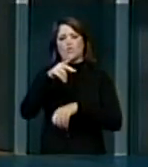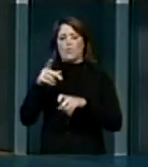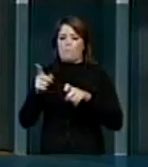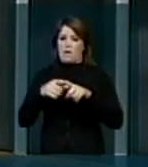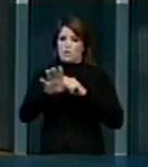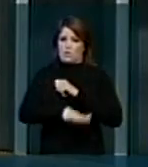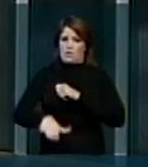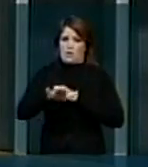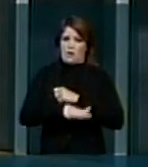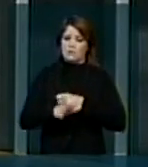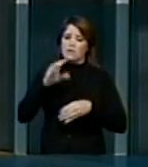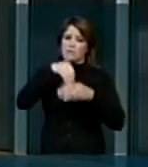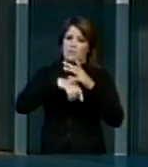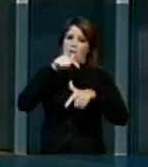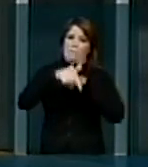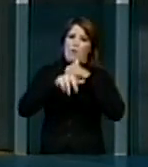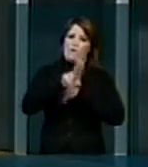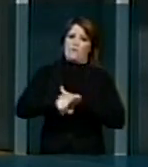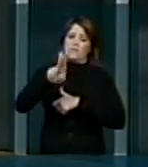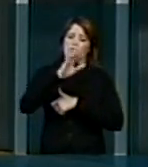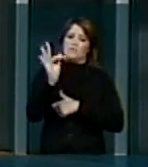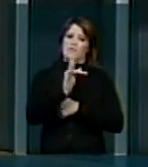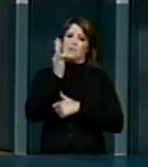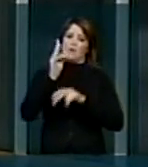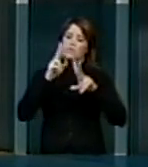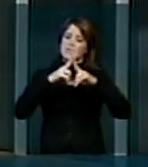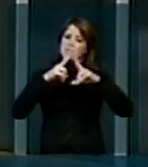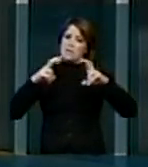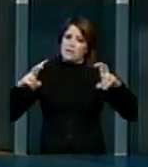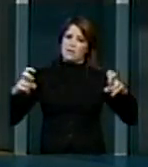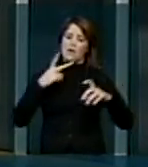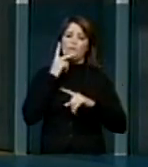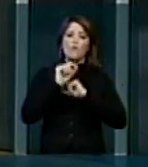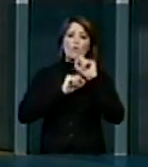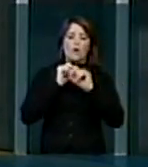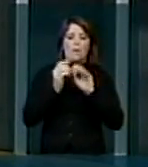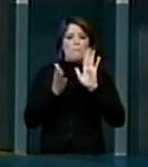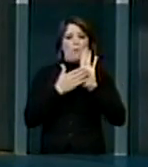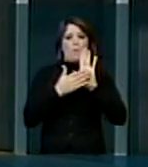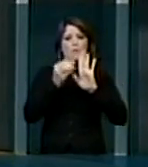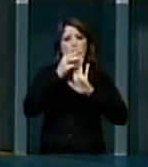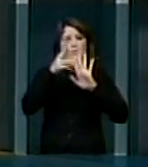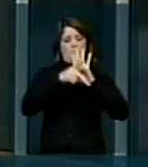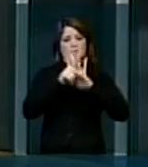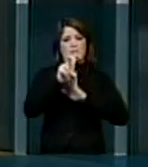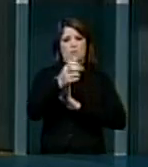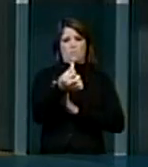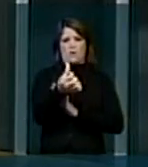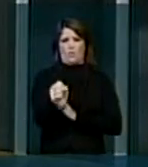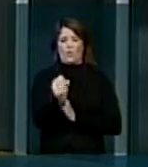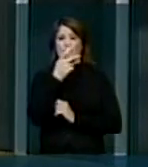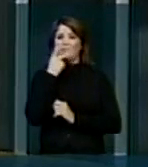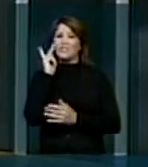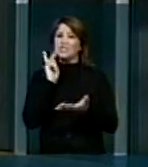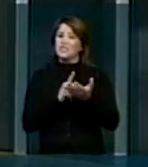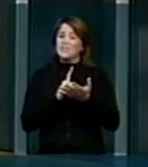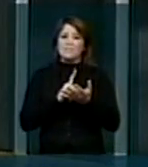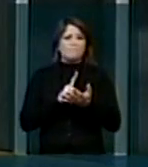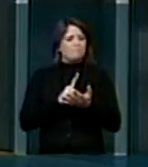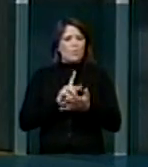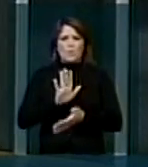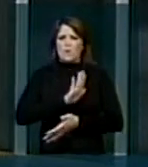lotado na Universidade Federal de Santa Catarina e a proposta da medida provisória 568 é extremamente vil,